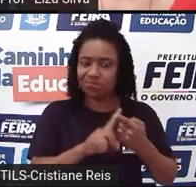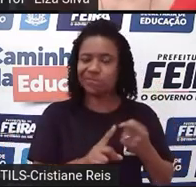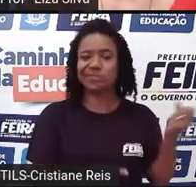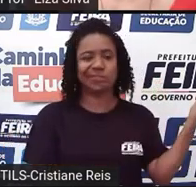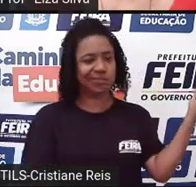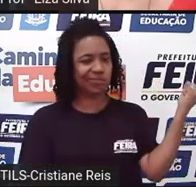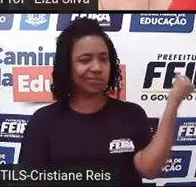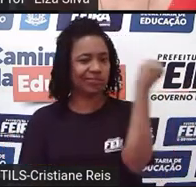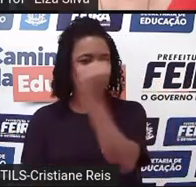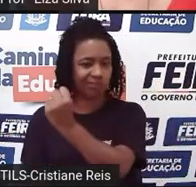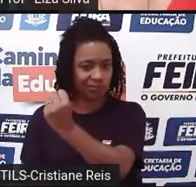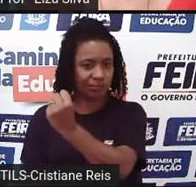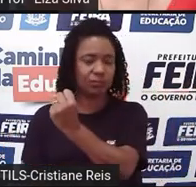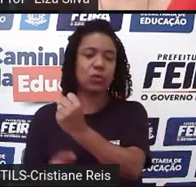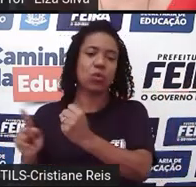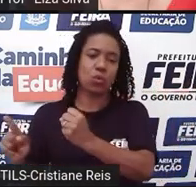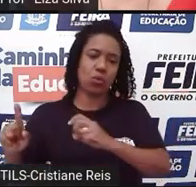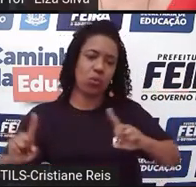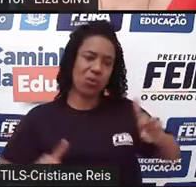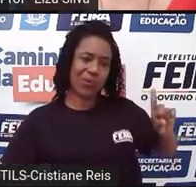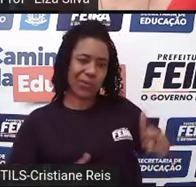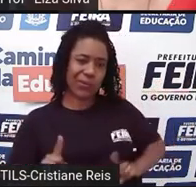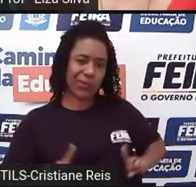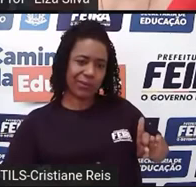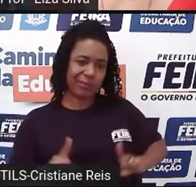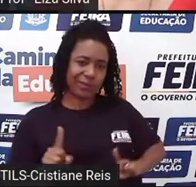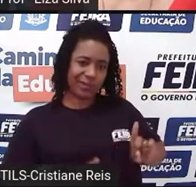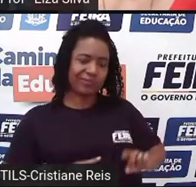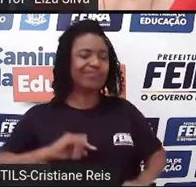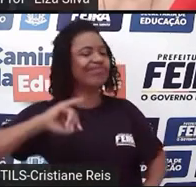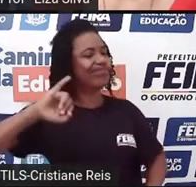observe, vamos ver se é aqui justamente esta cena.